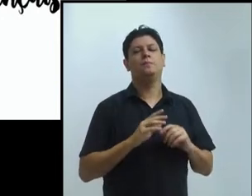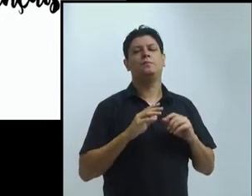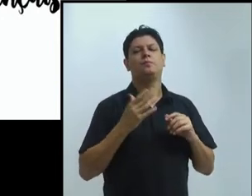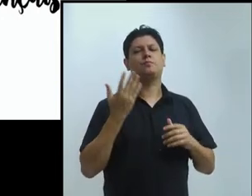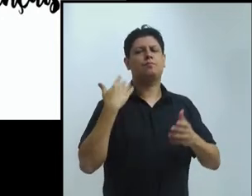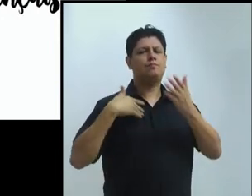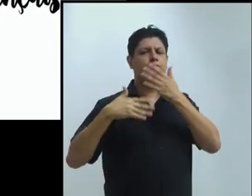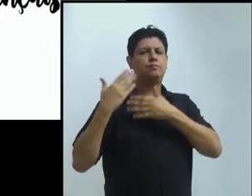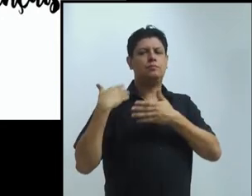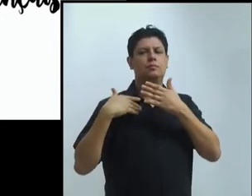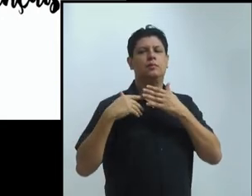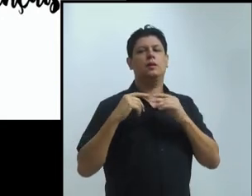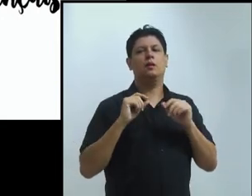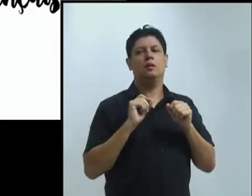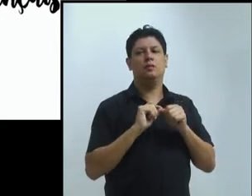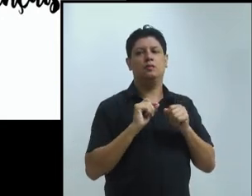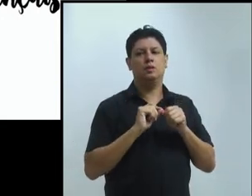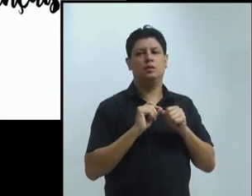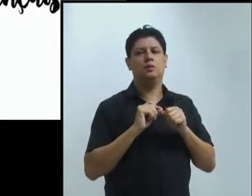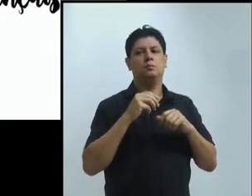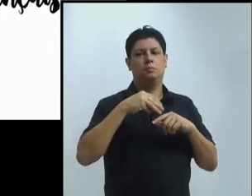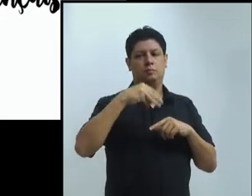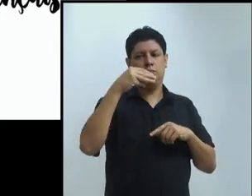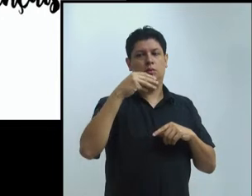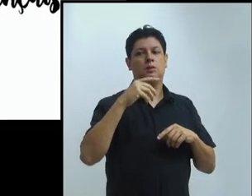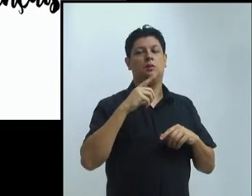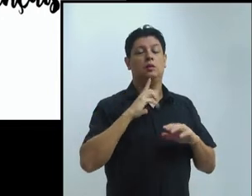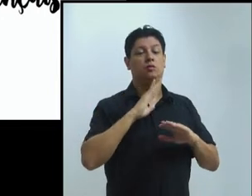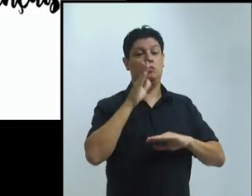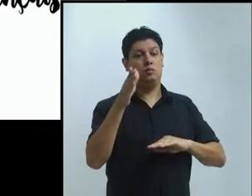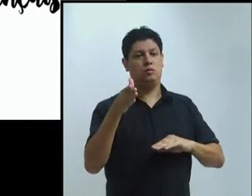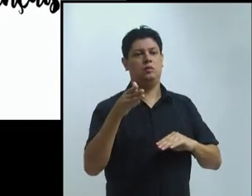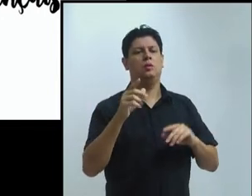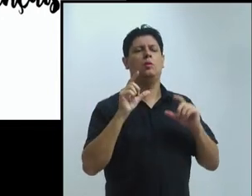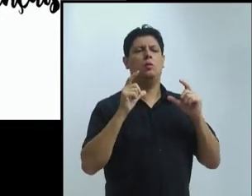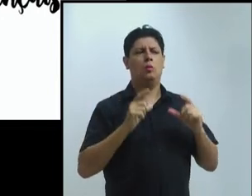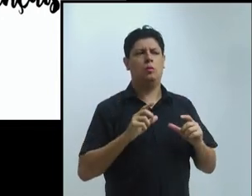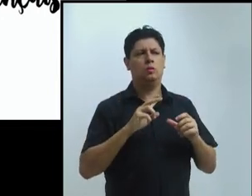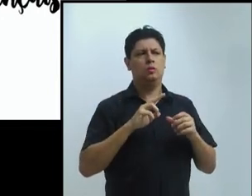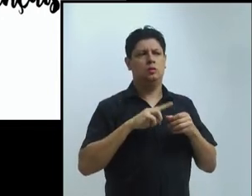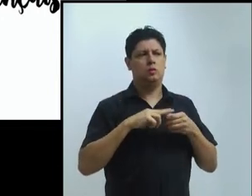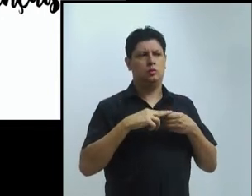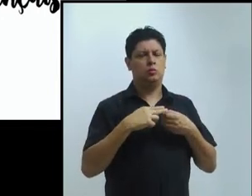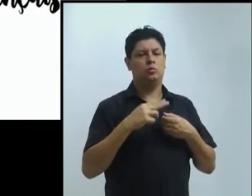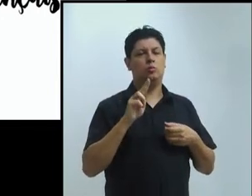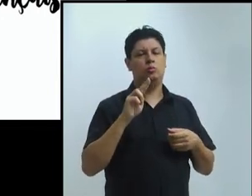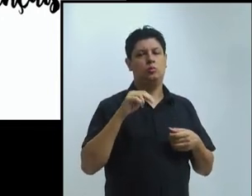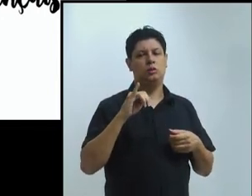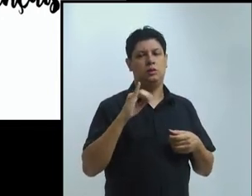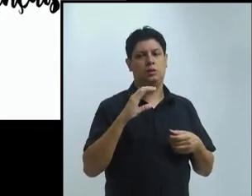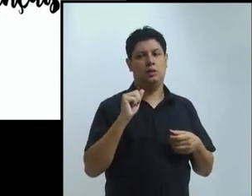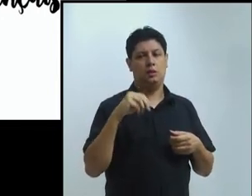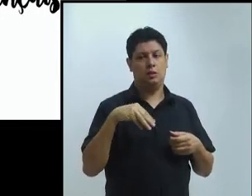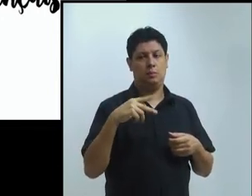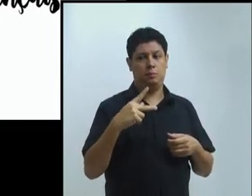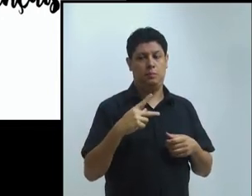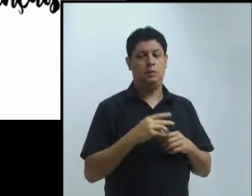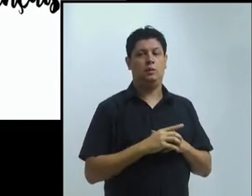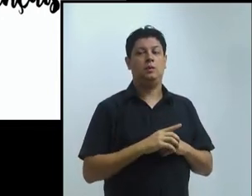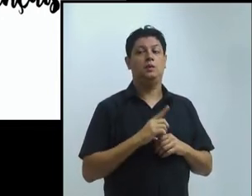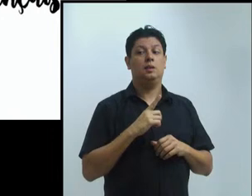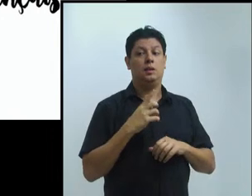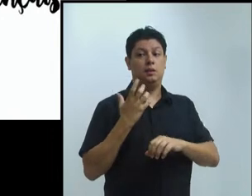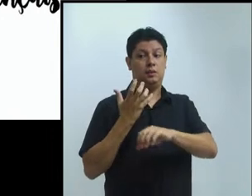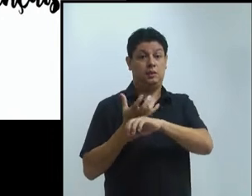tínhamos uma disciplina chamada semântica argumentativa, e o nosso professor, alegremente, no início do semestre, nos